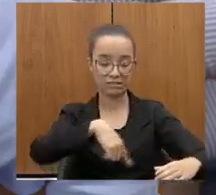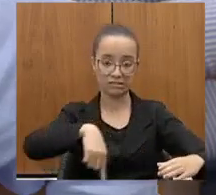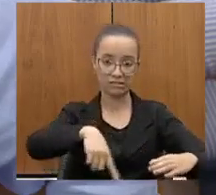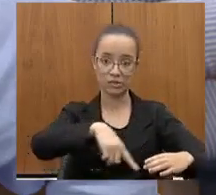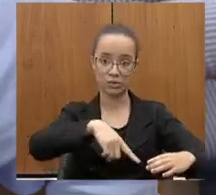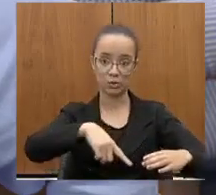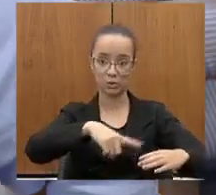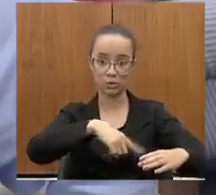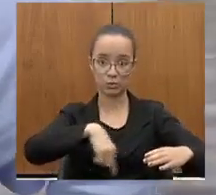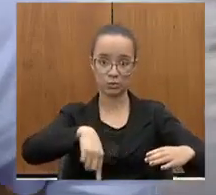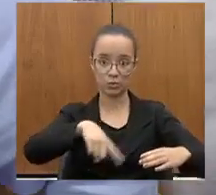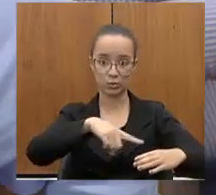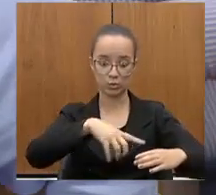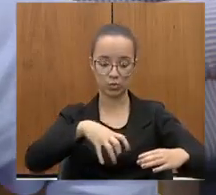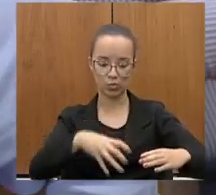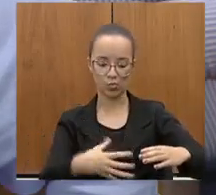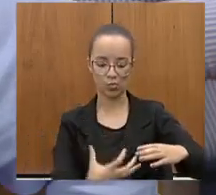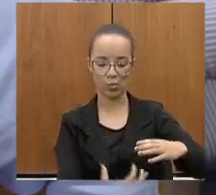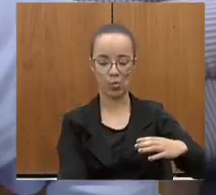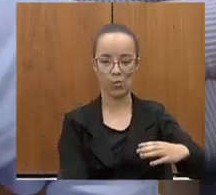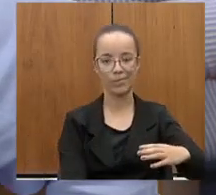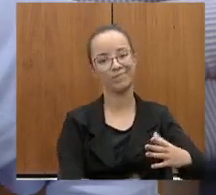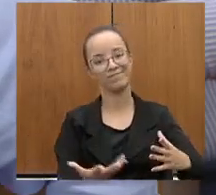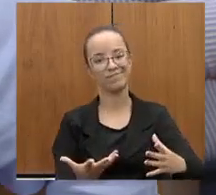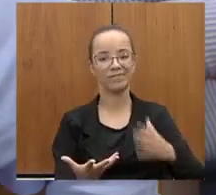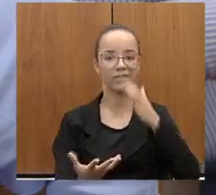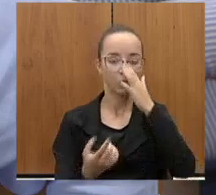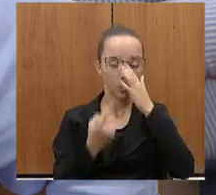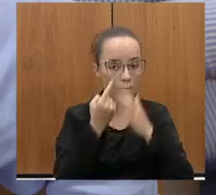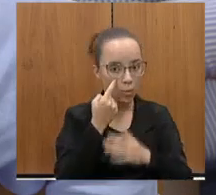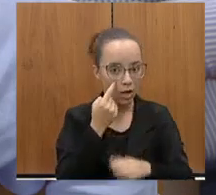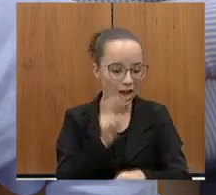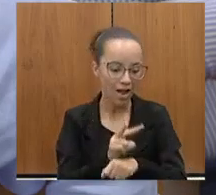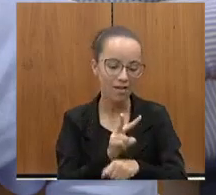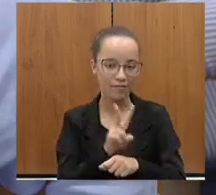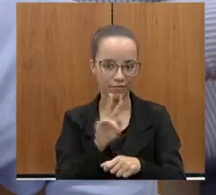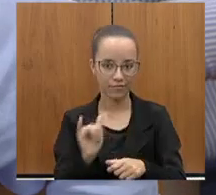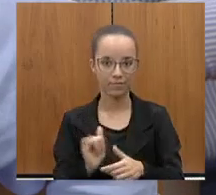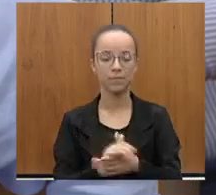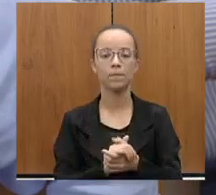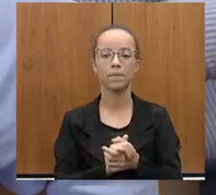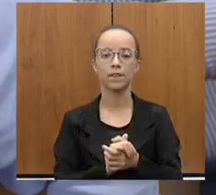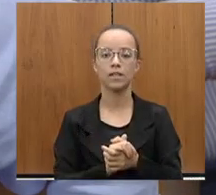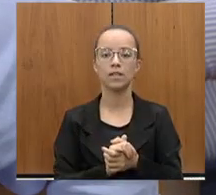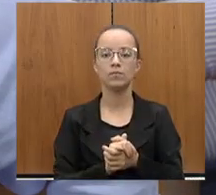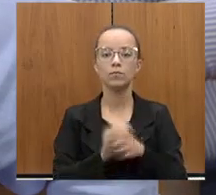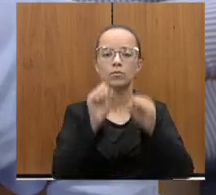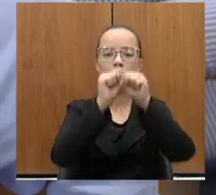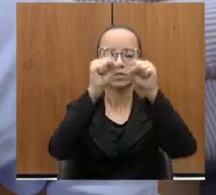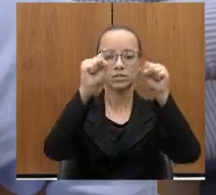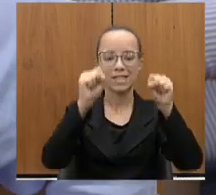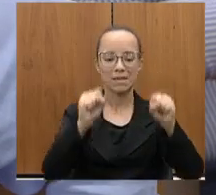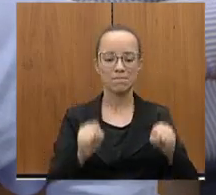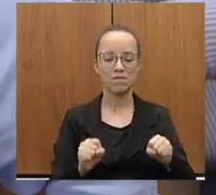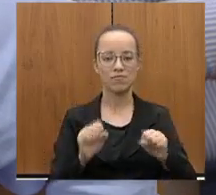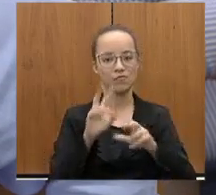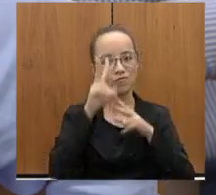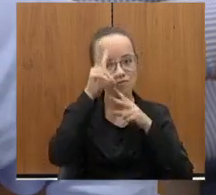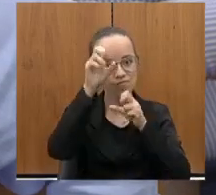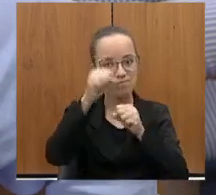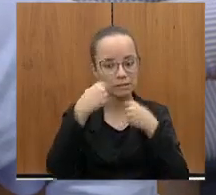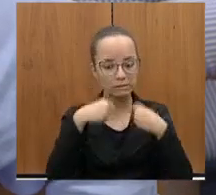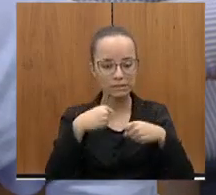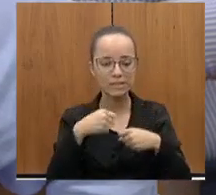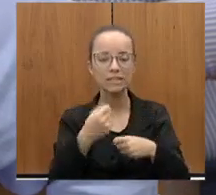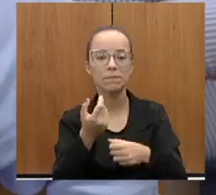um outro foco que a gente tem dado, que é criar um sistema mais robusto de acompanhamento desses pontos